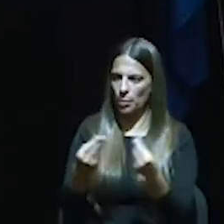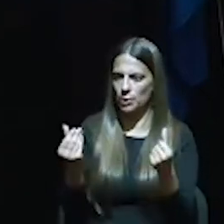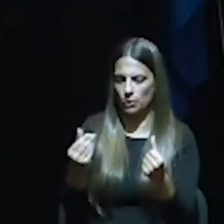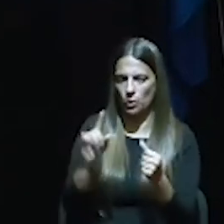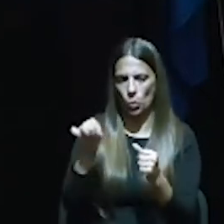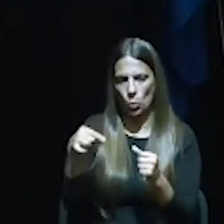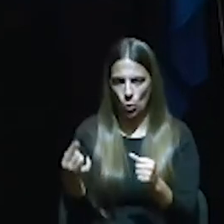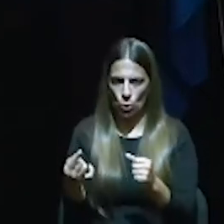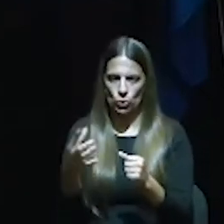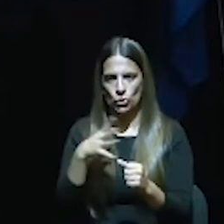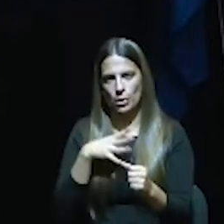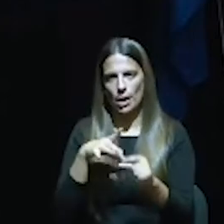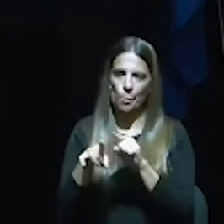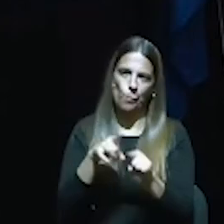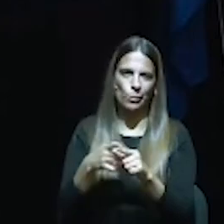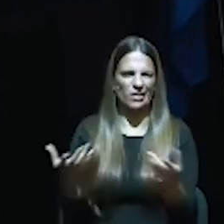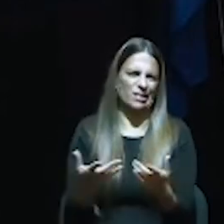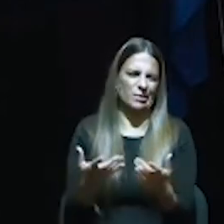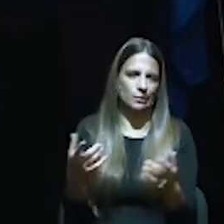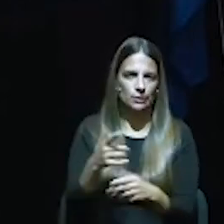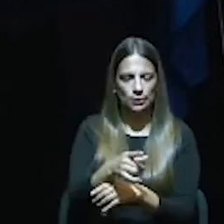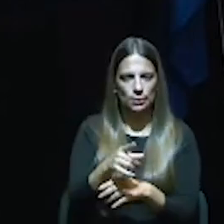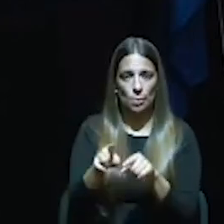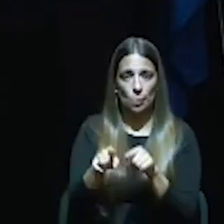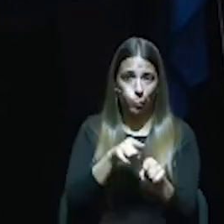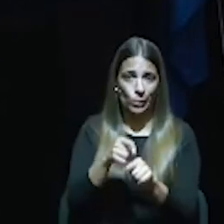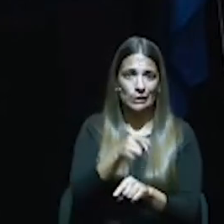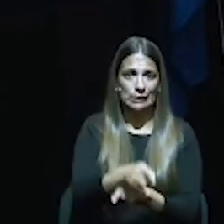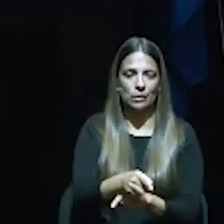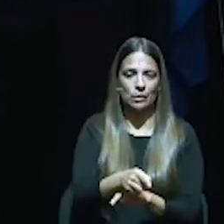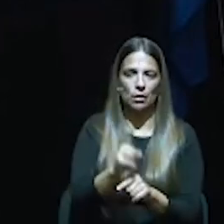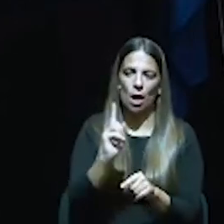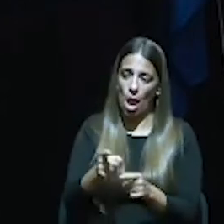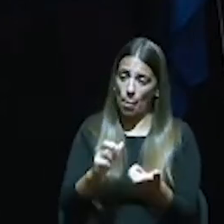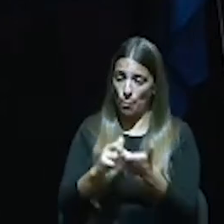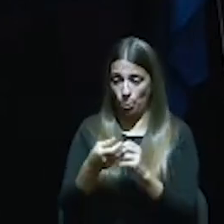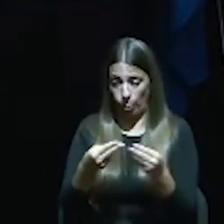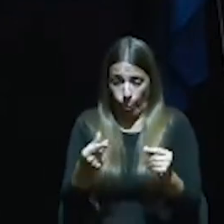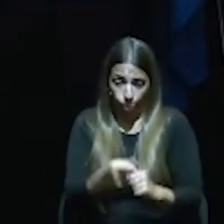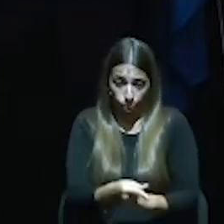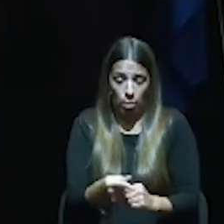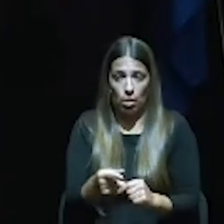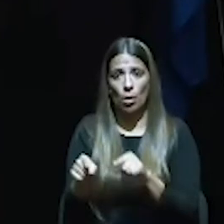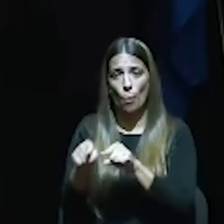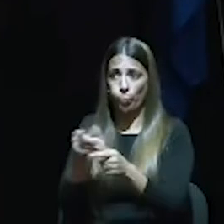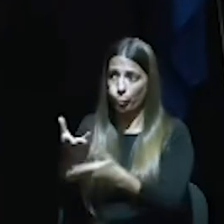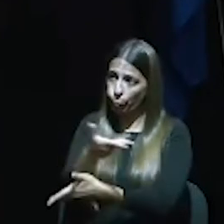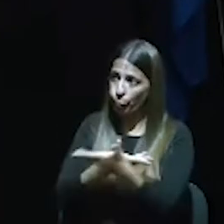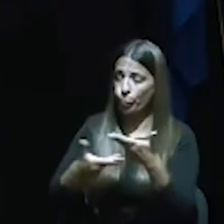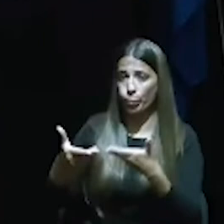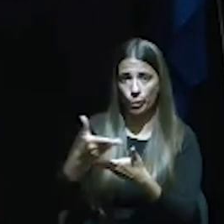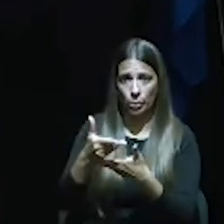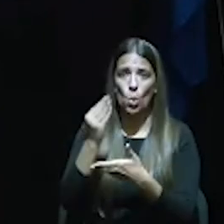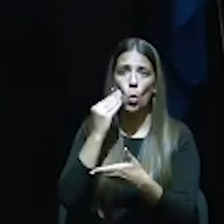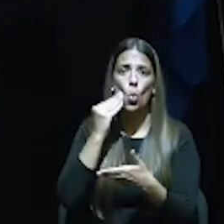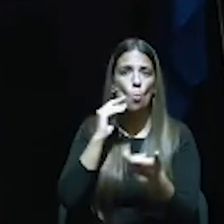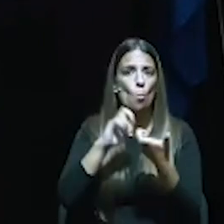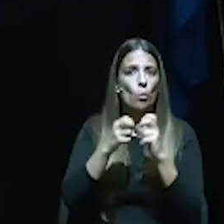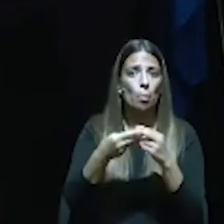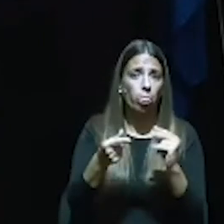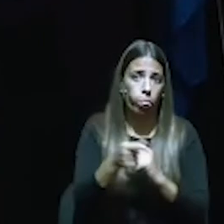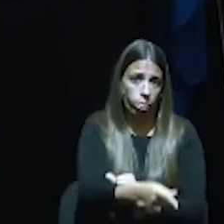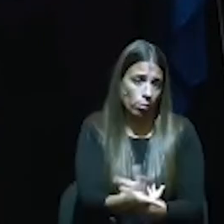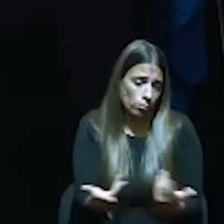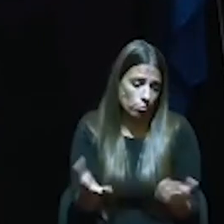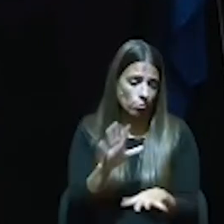pessoas e que os outros querem fazer política. Fazer política é resolver os problemas das pessoas e a discussão política faz-se no como se resolvem esses problemas.